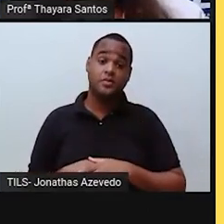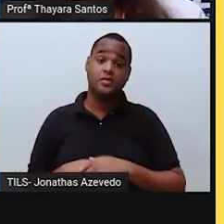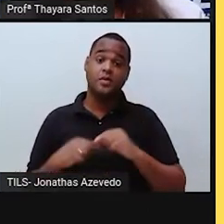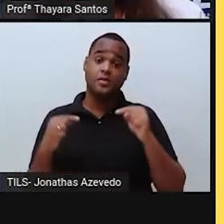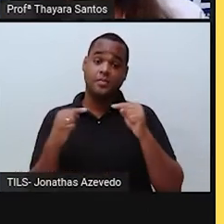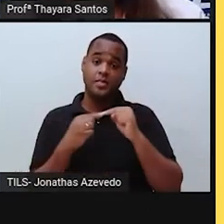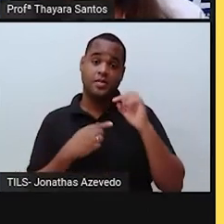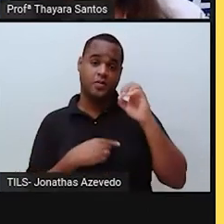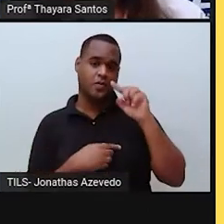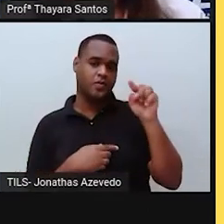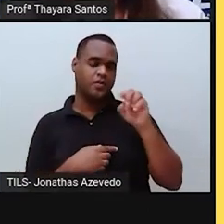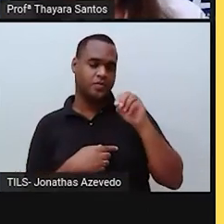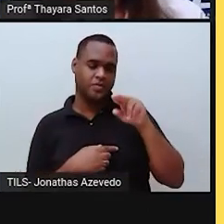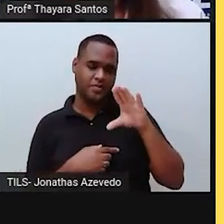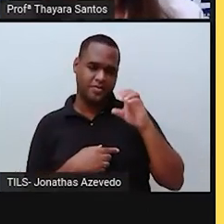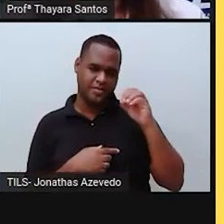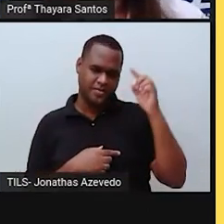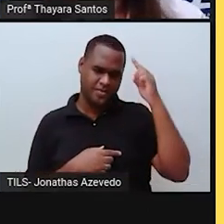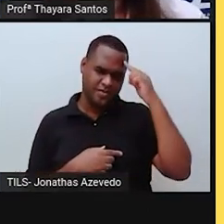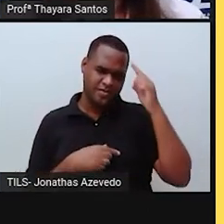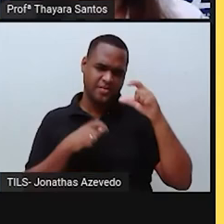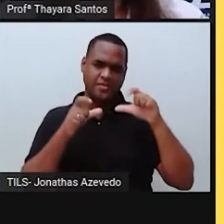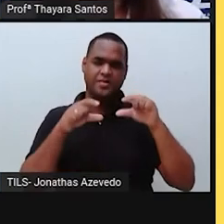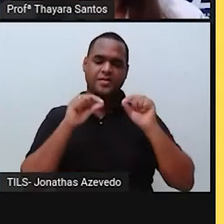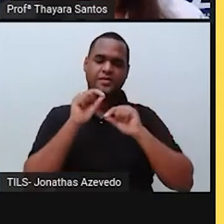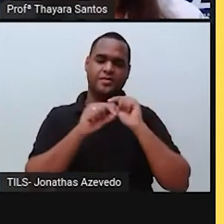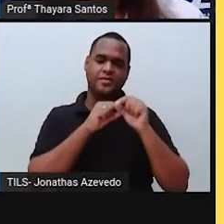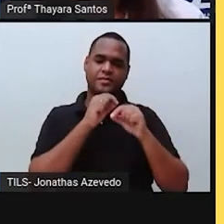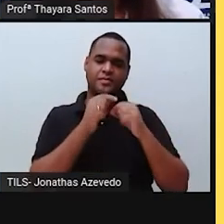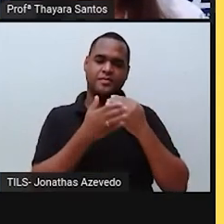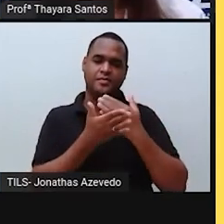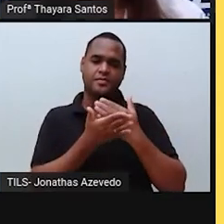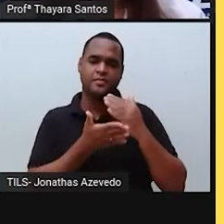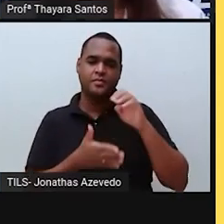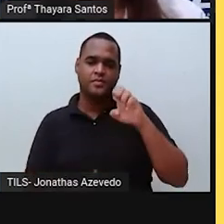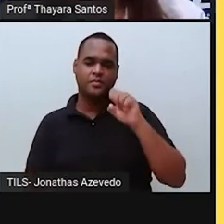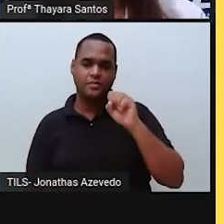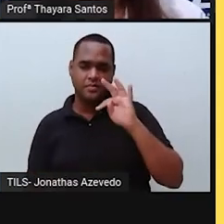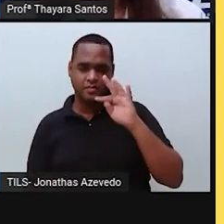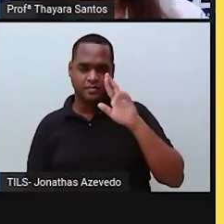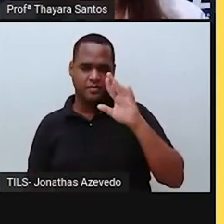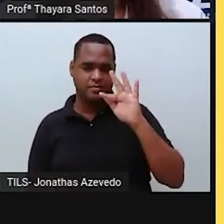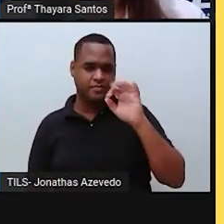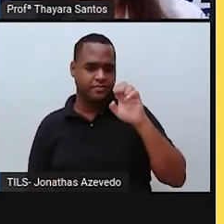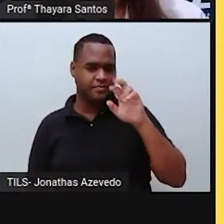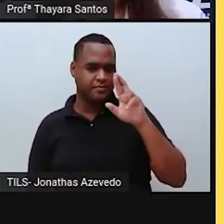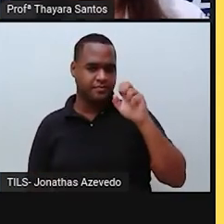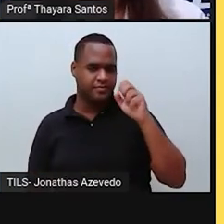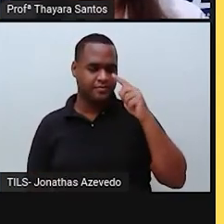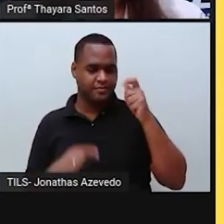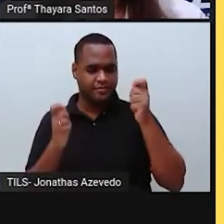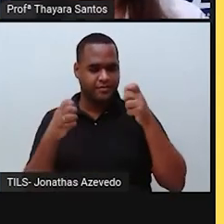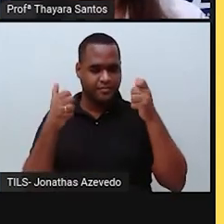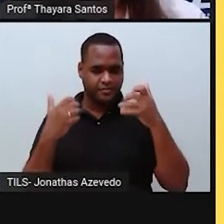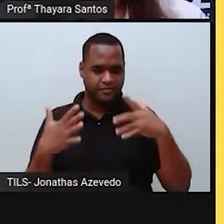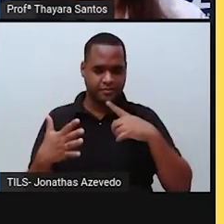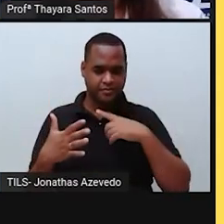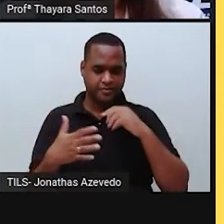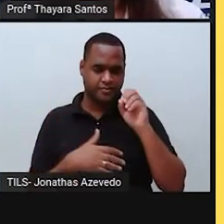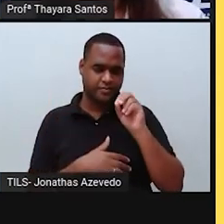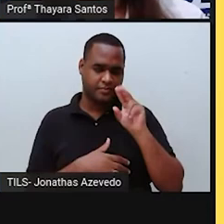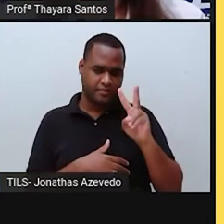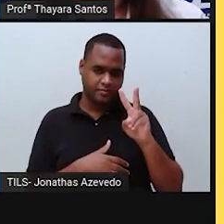de ozônio. A camada de ozônio, ela se localiza na estratosfera e ela faz com que os raios